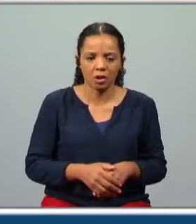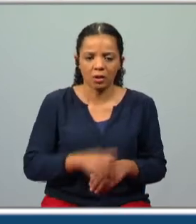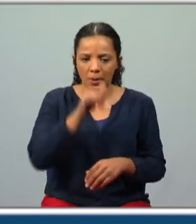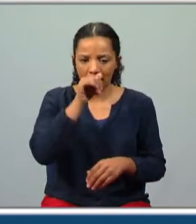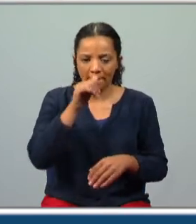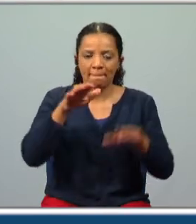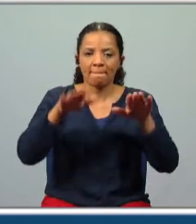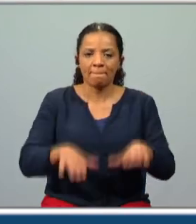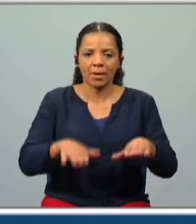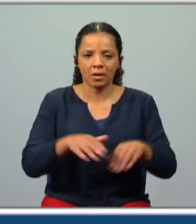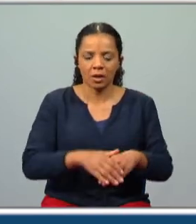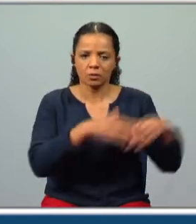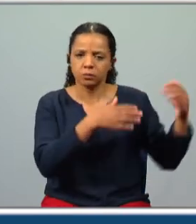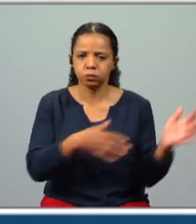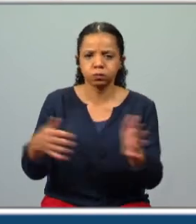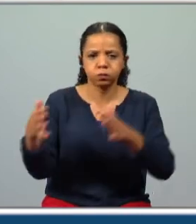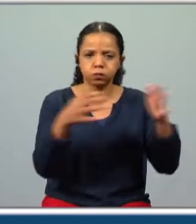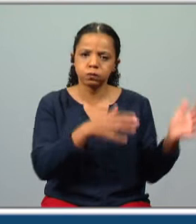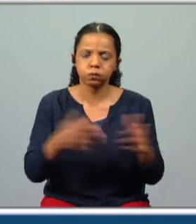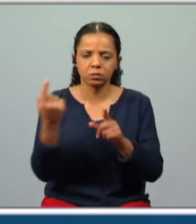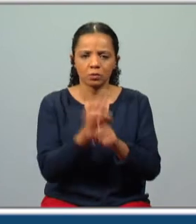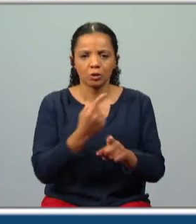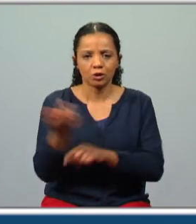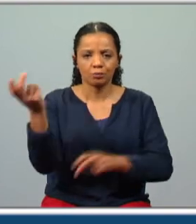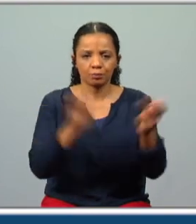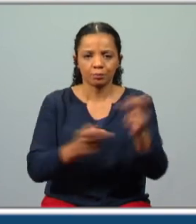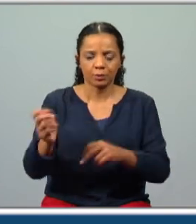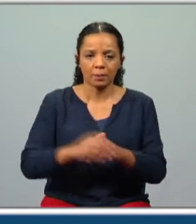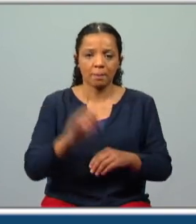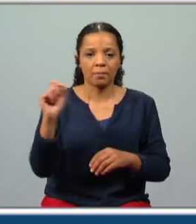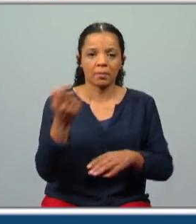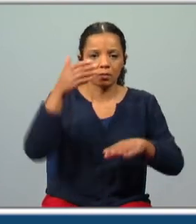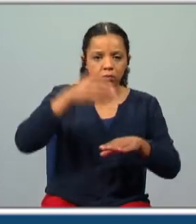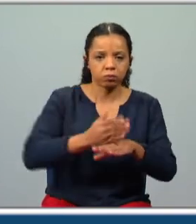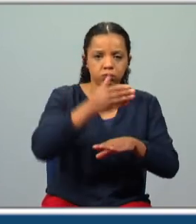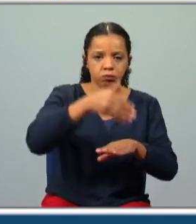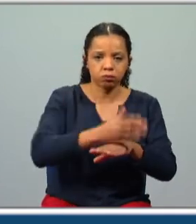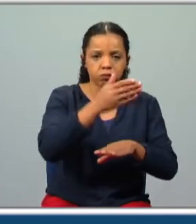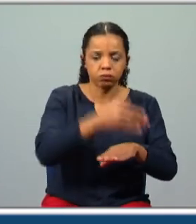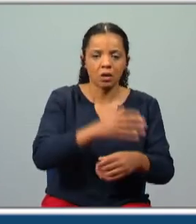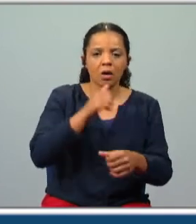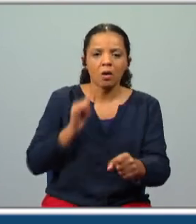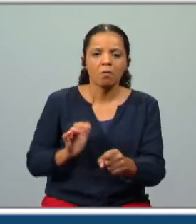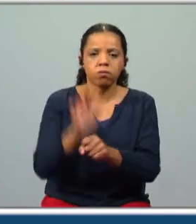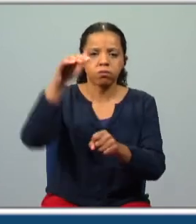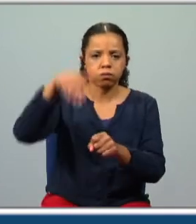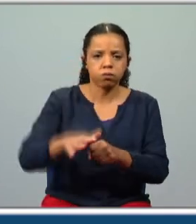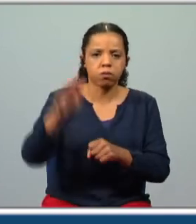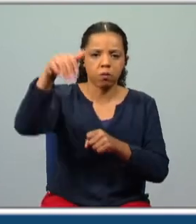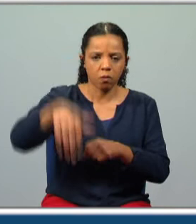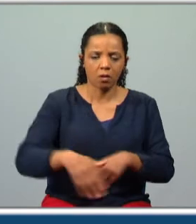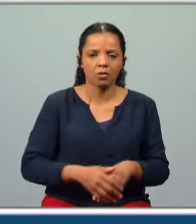paragem com ventos e tormentas das medidas. E da primeira armada que passagem fizer por estas ondas insofridas